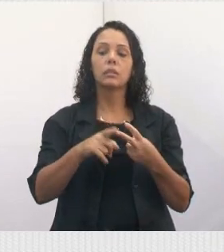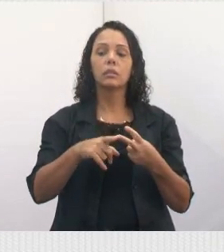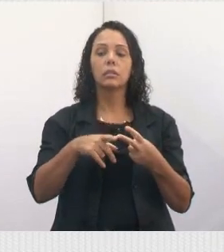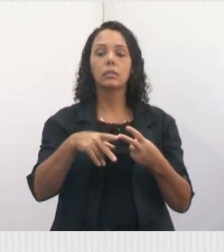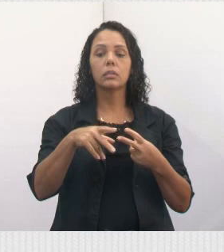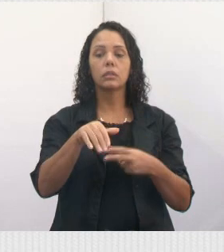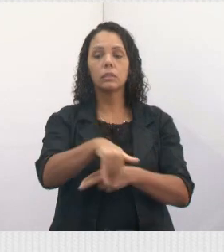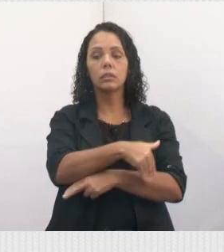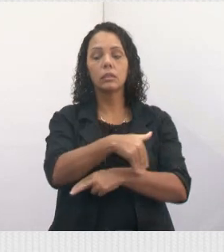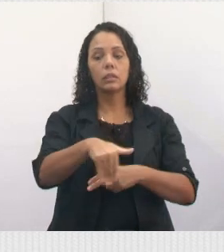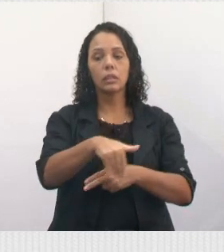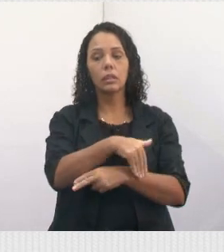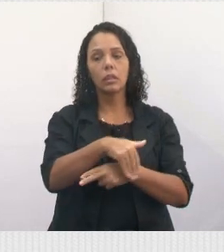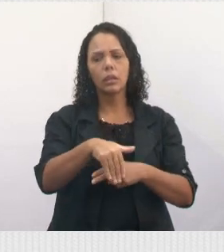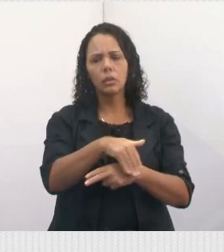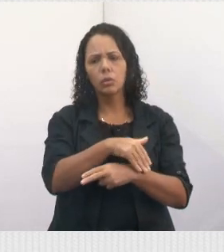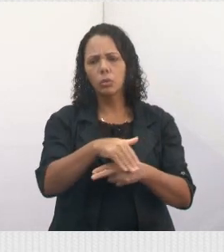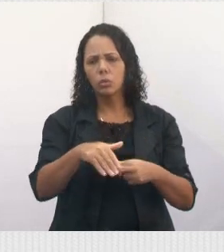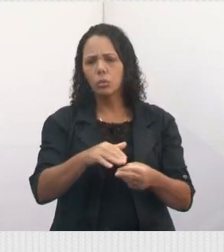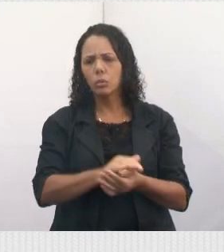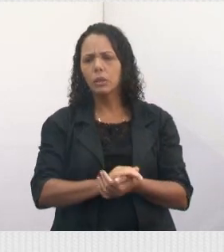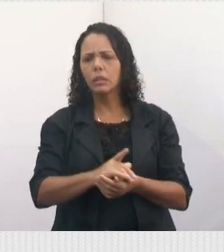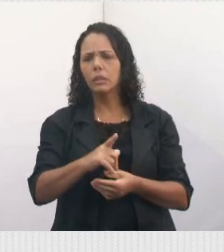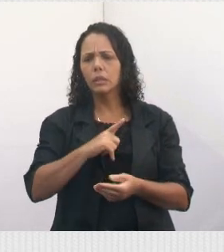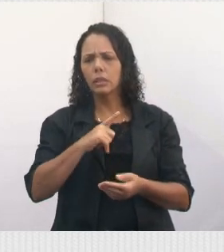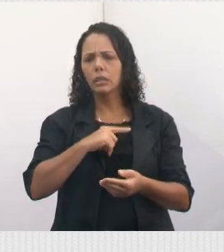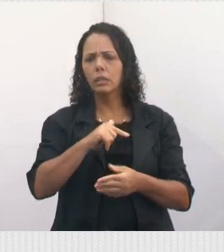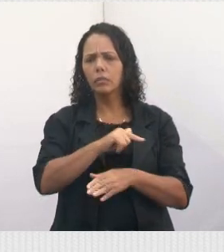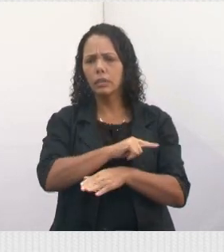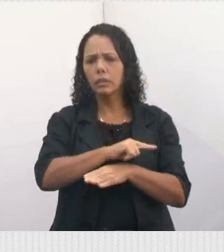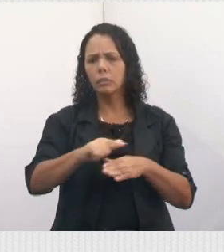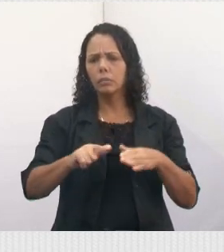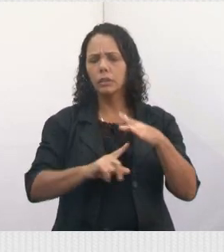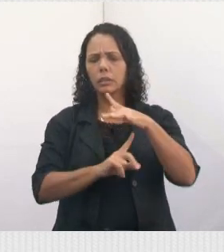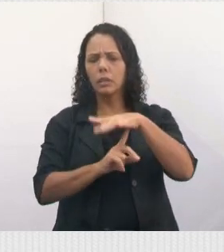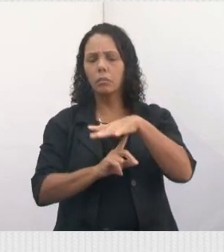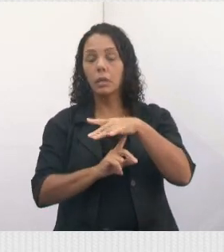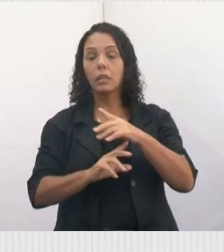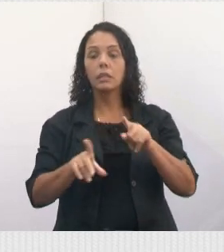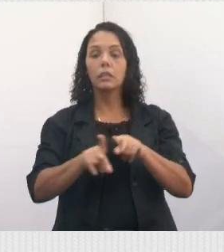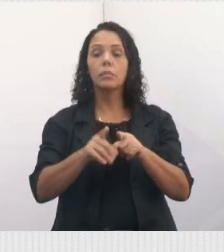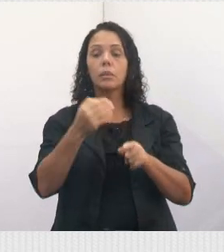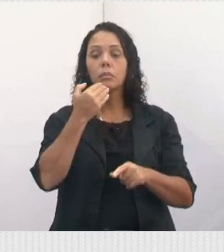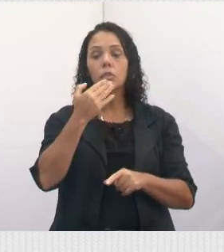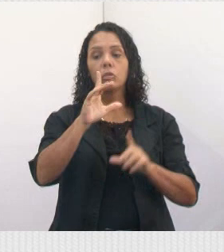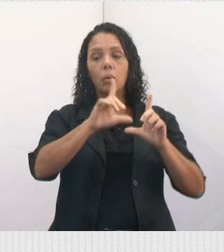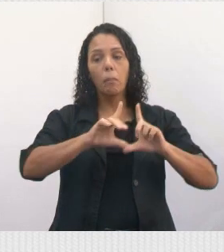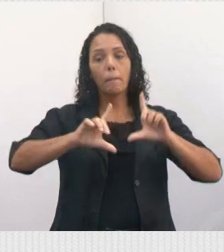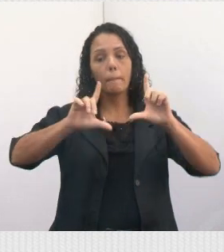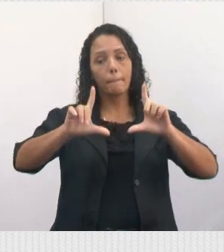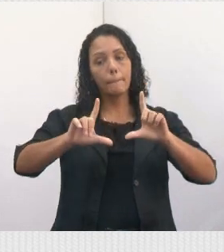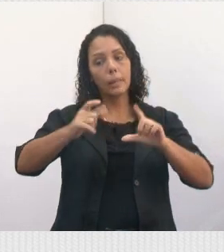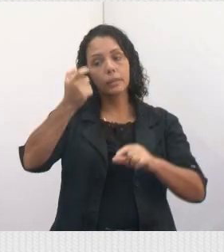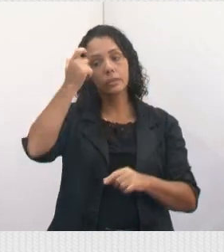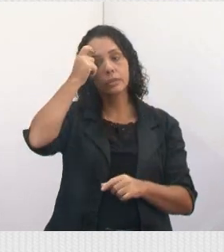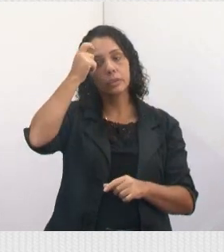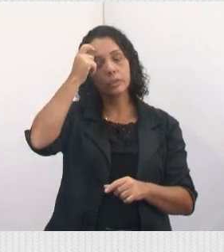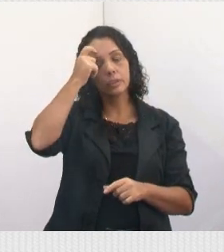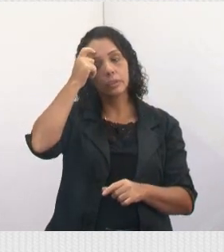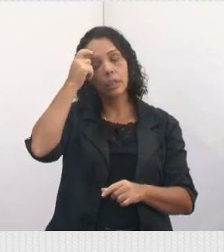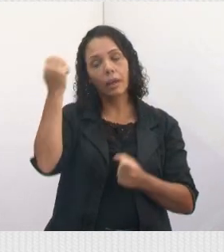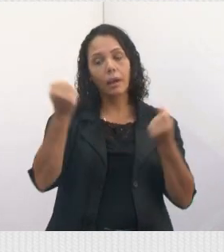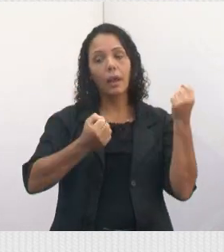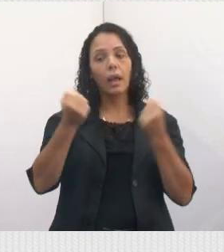Boa Vista, capina e limpeza também da praça, e pedimos também placa de conscientização, de redução de